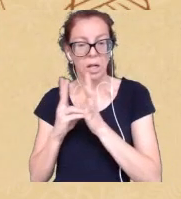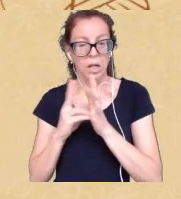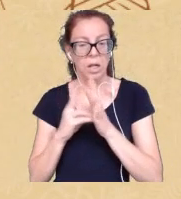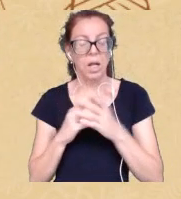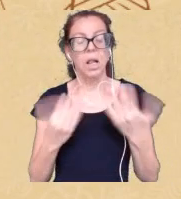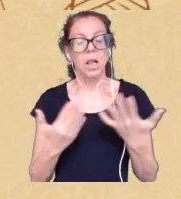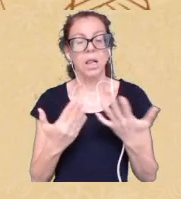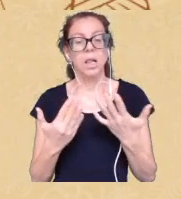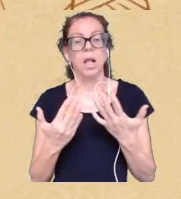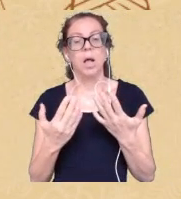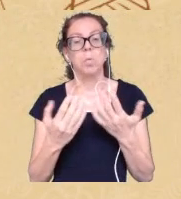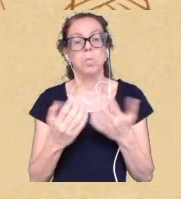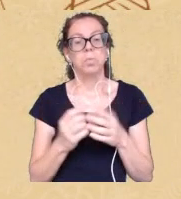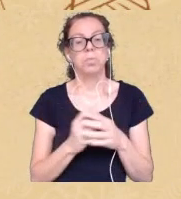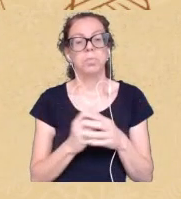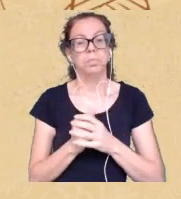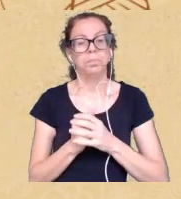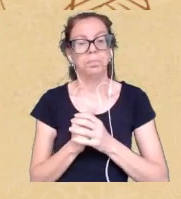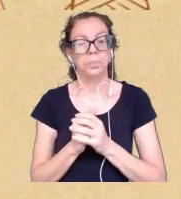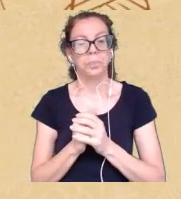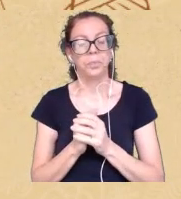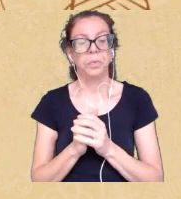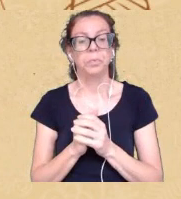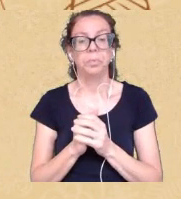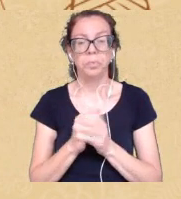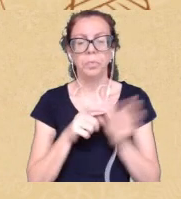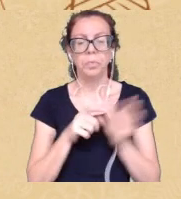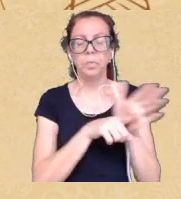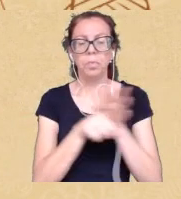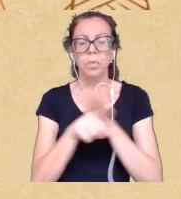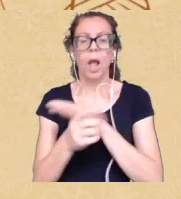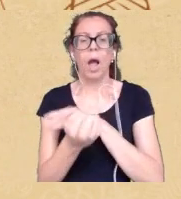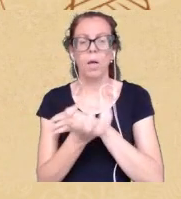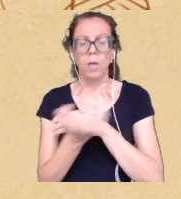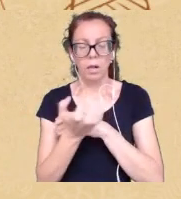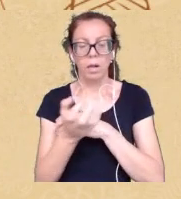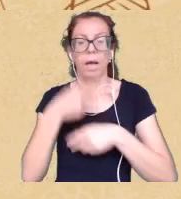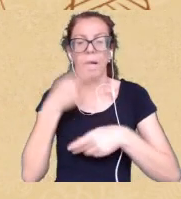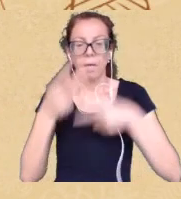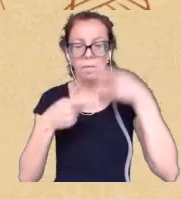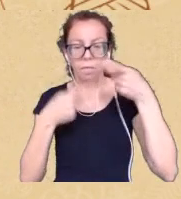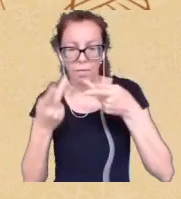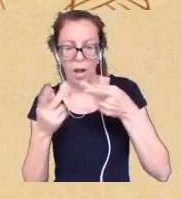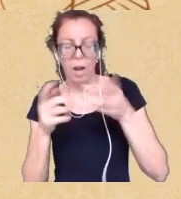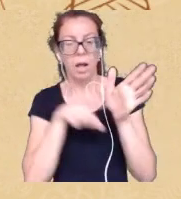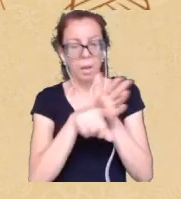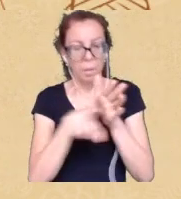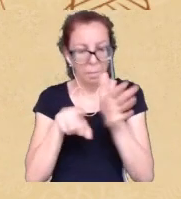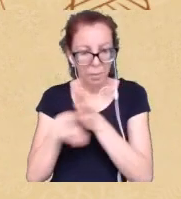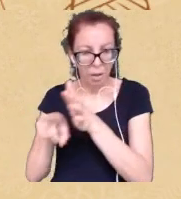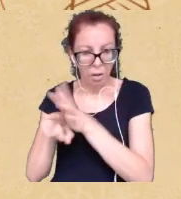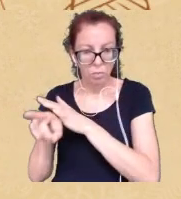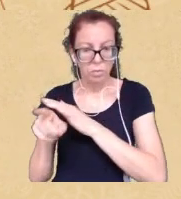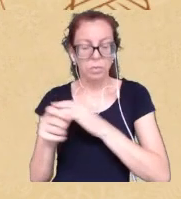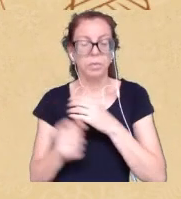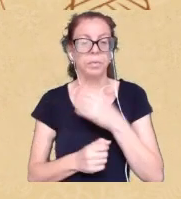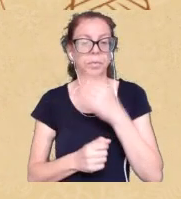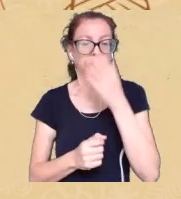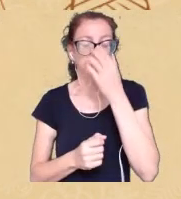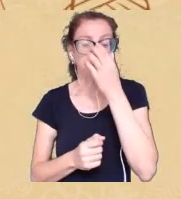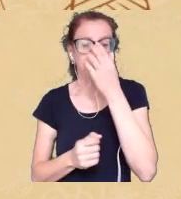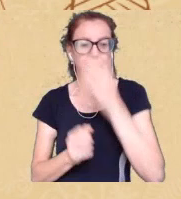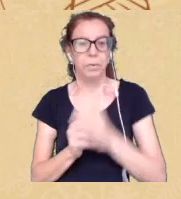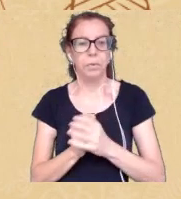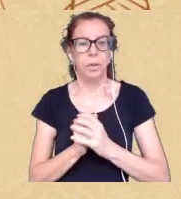queria saber se vocês têm mais algo a falar alguma pergunta por favor Denise